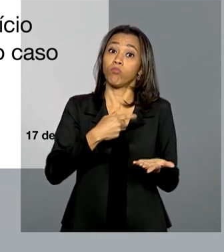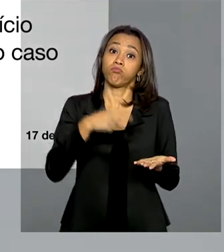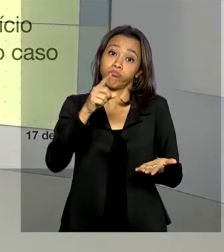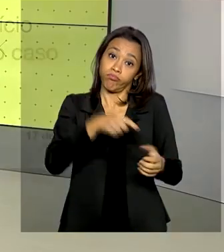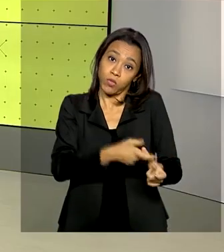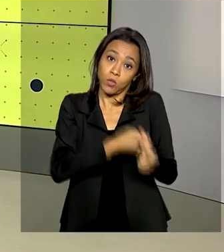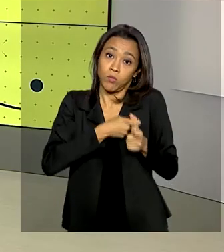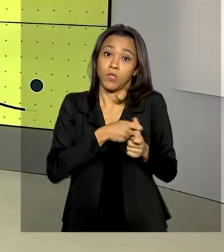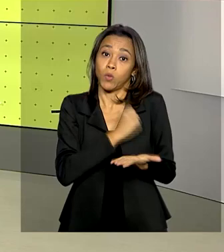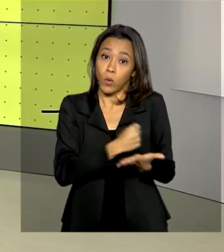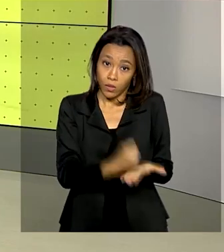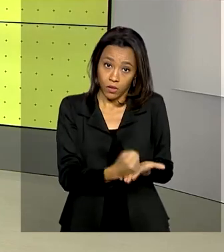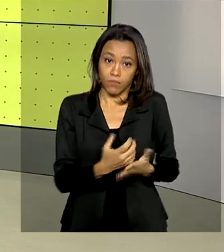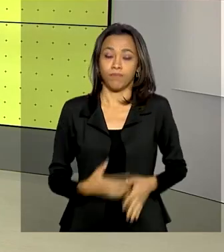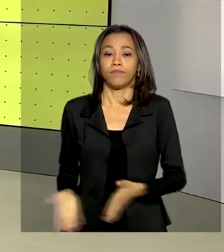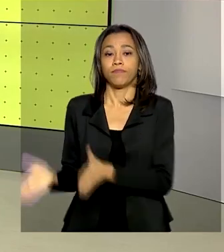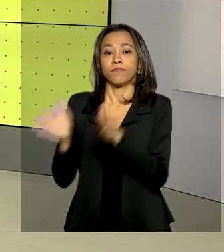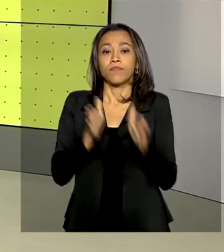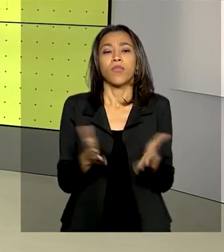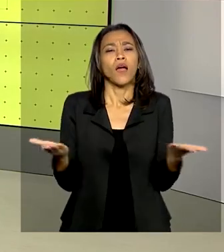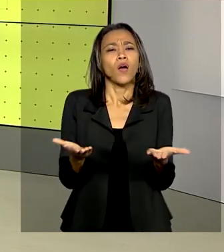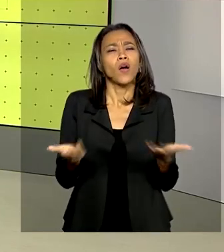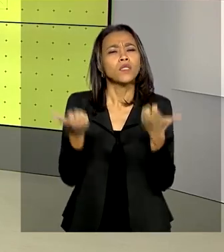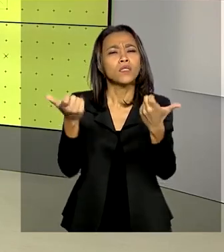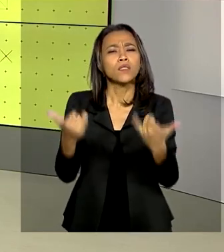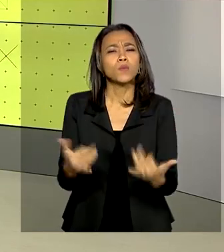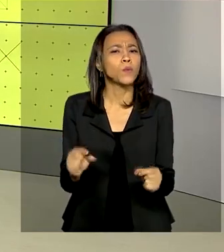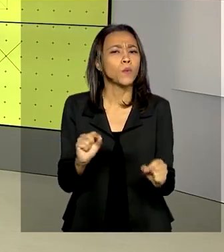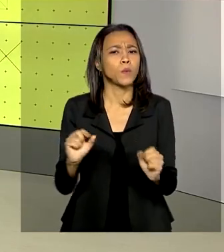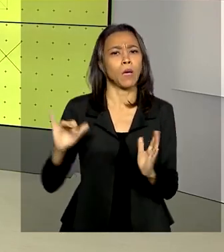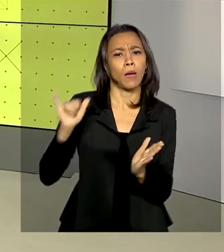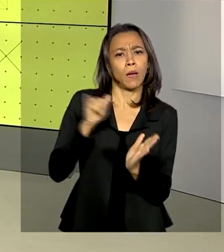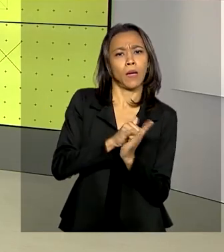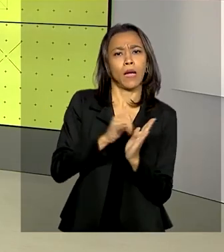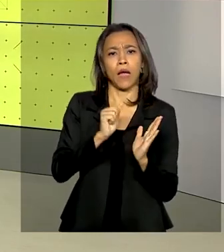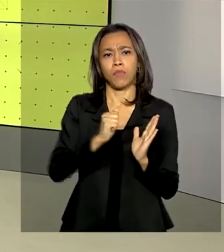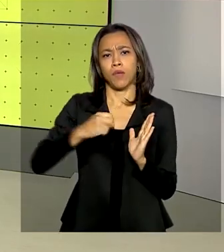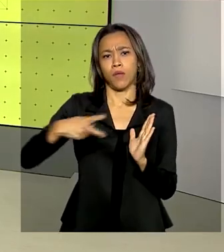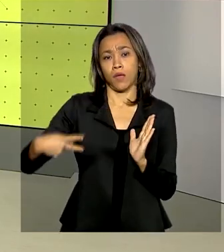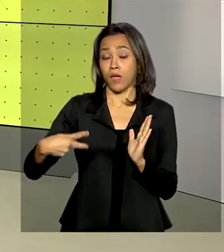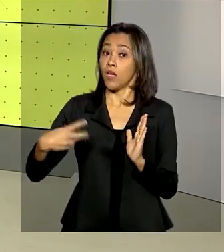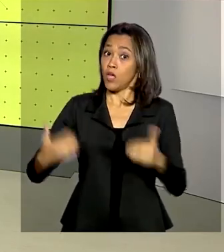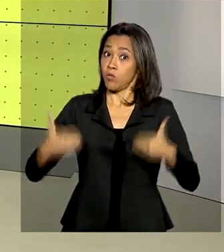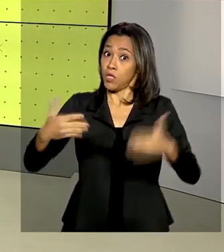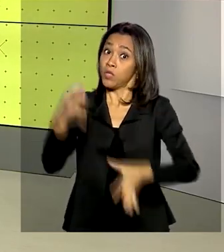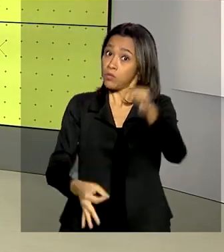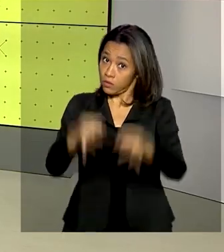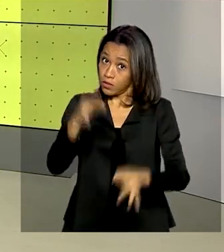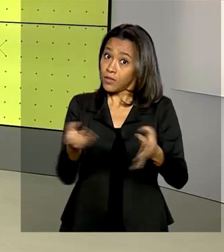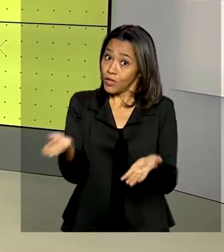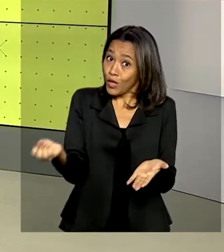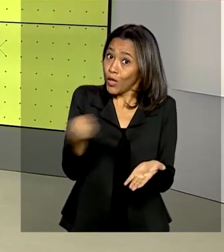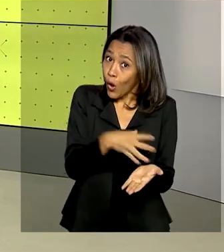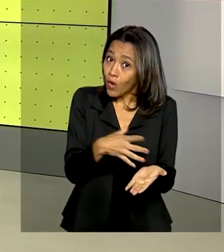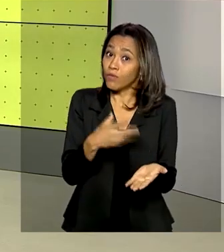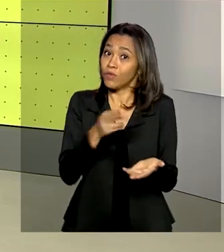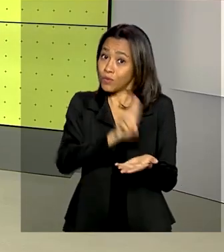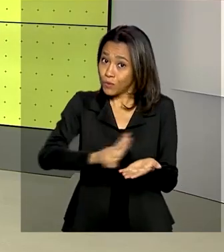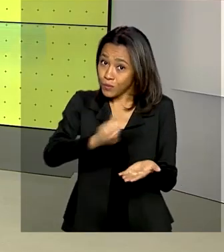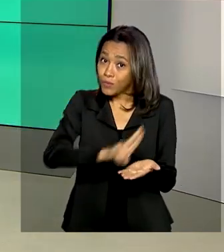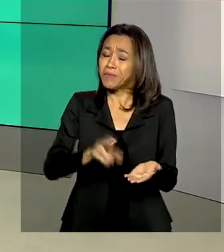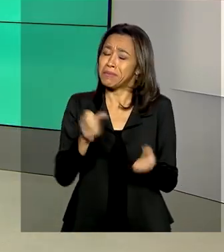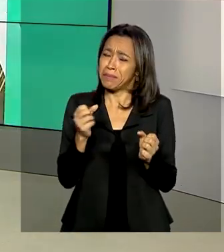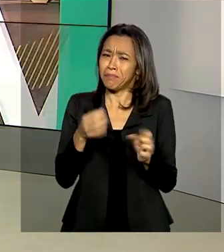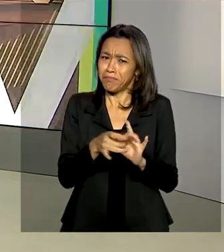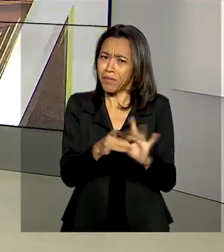Nós vamos falar agora de um aplicativo do Ministério da Justiça que ganhou novas funcionalidades e agora permite maior